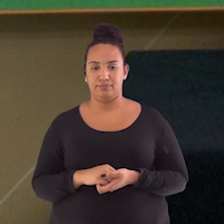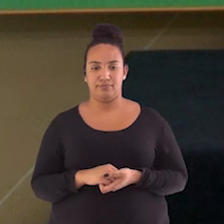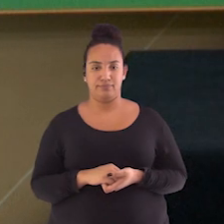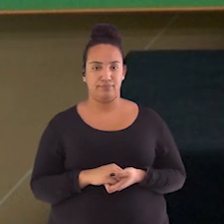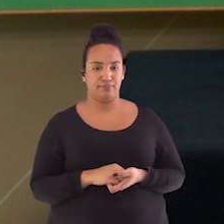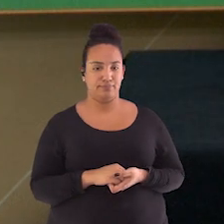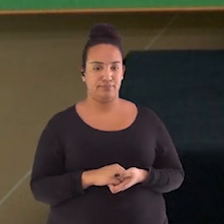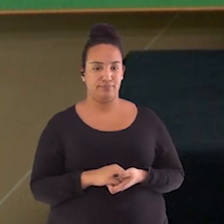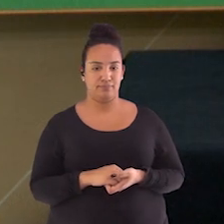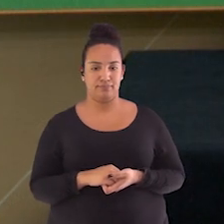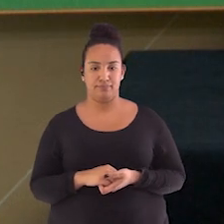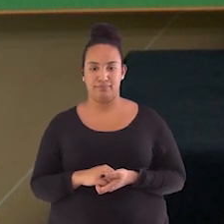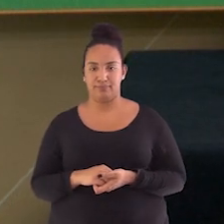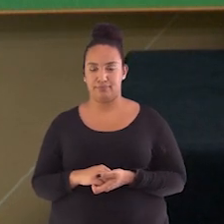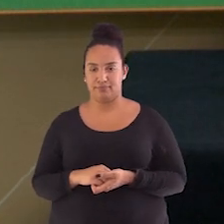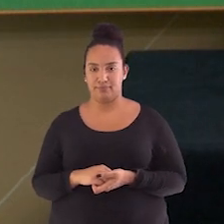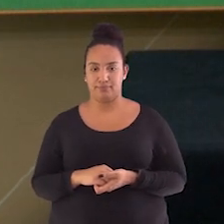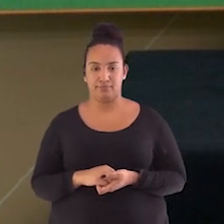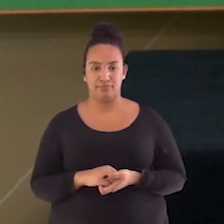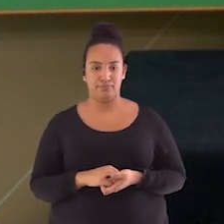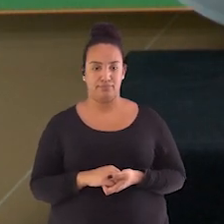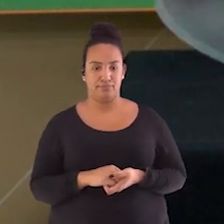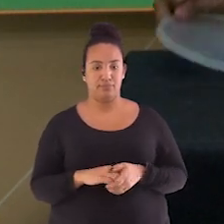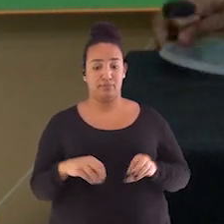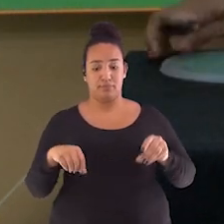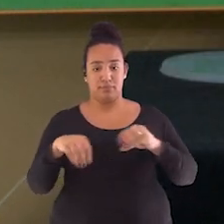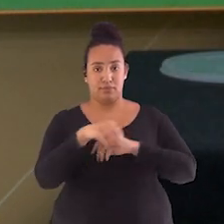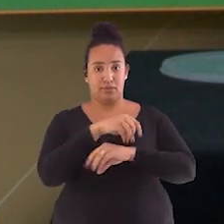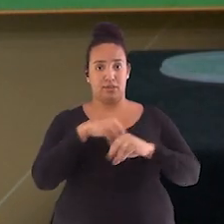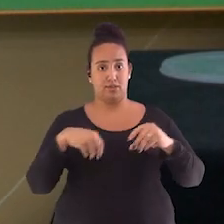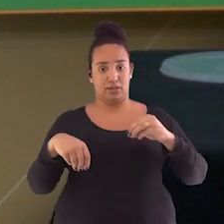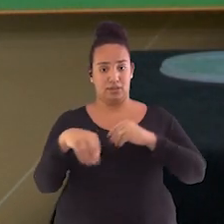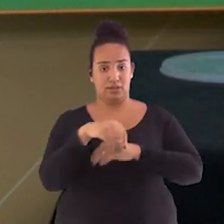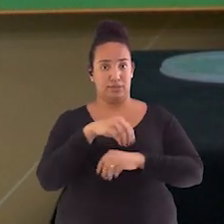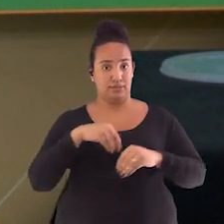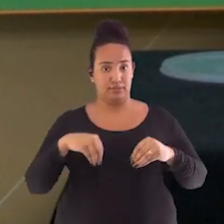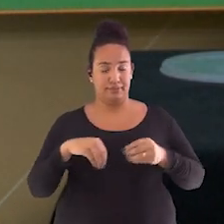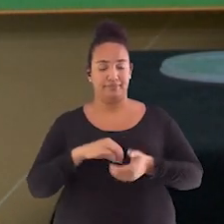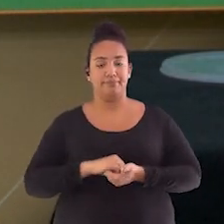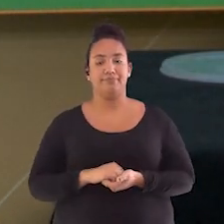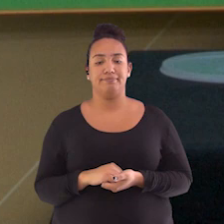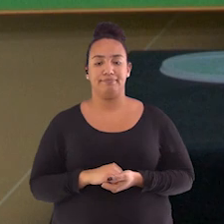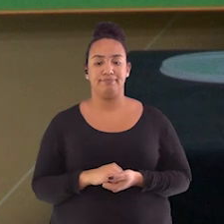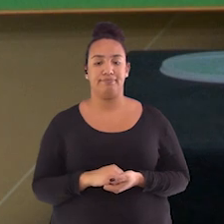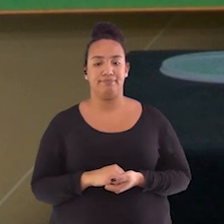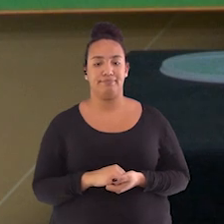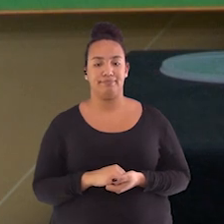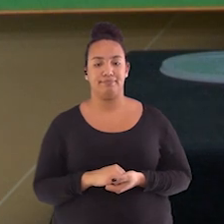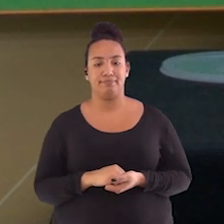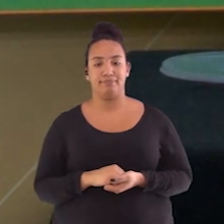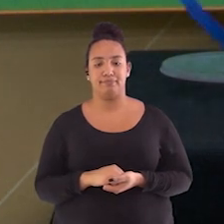Então, vou aqui pegar a minha terra para plantio, tirar a tampa que fica mais fácil sem ela,